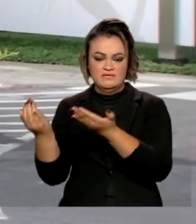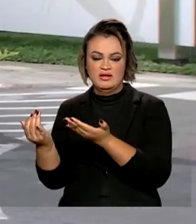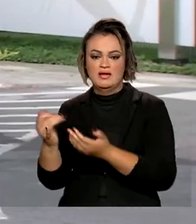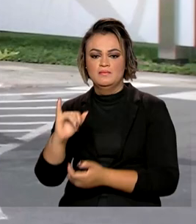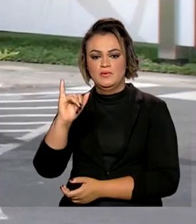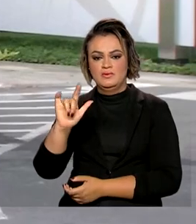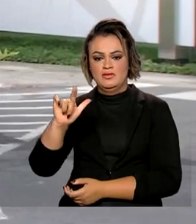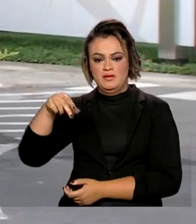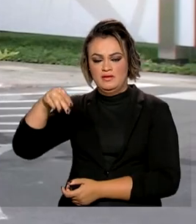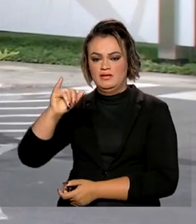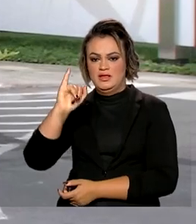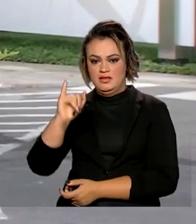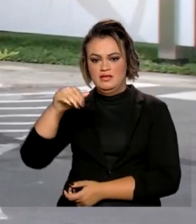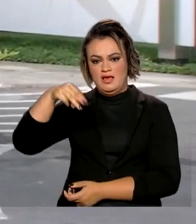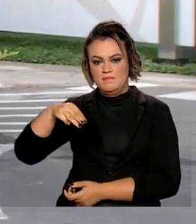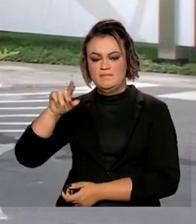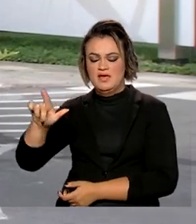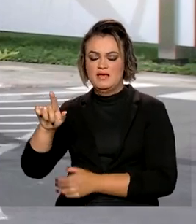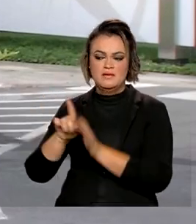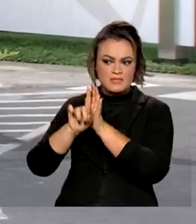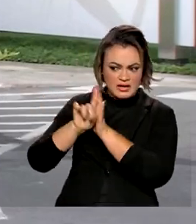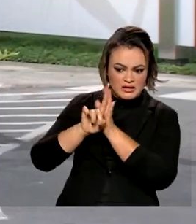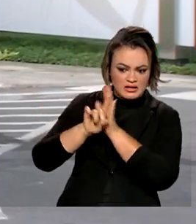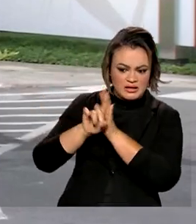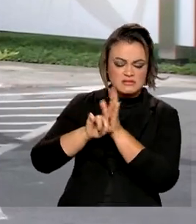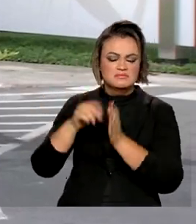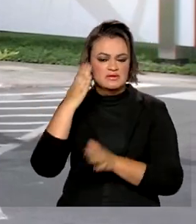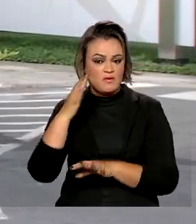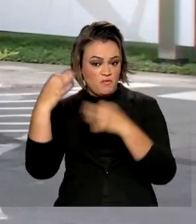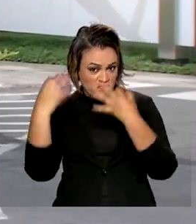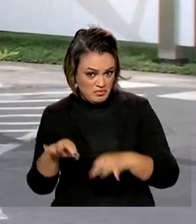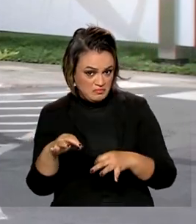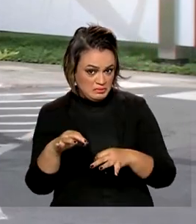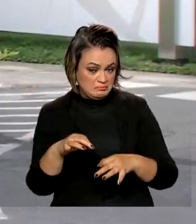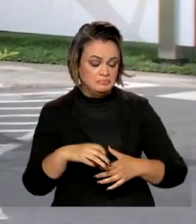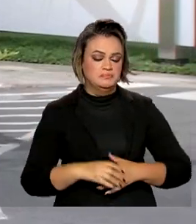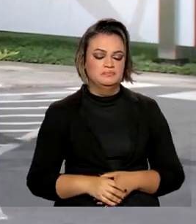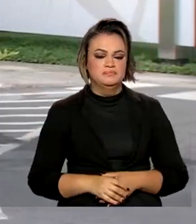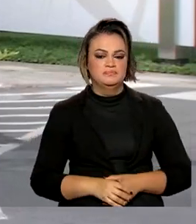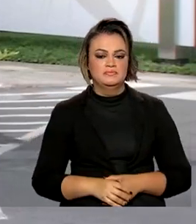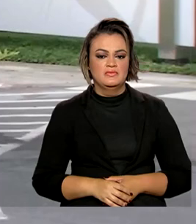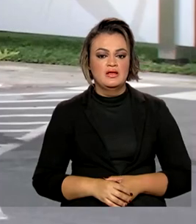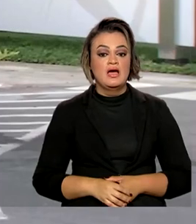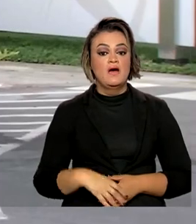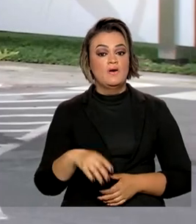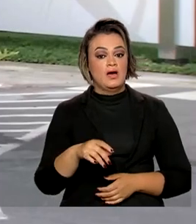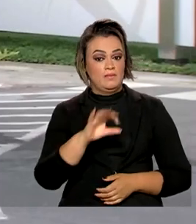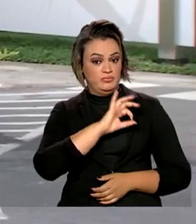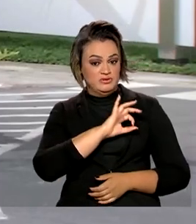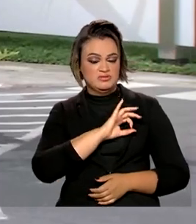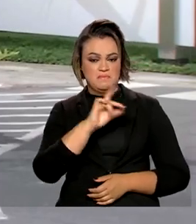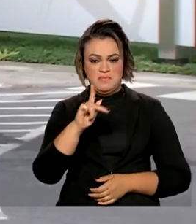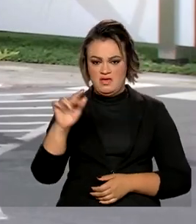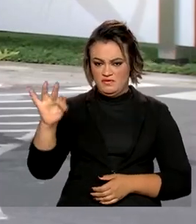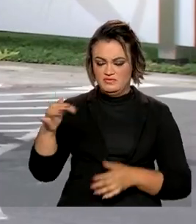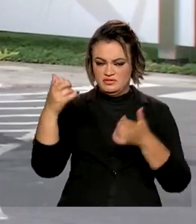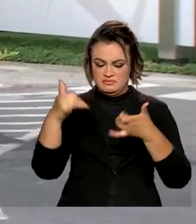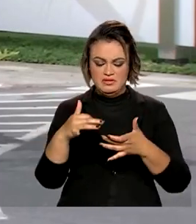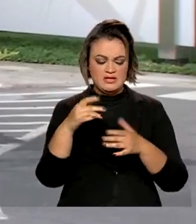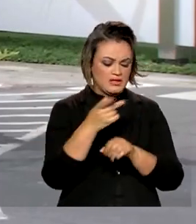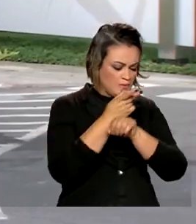de Criminalística para Identificação. Segundo a Polícia Federal, a investigação